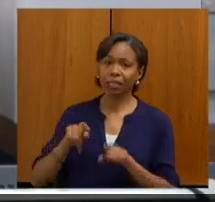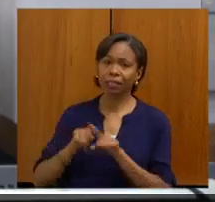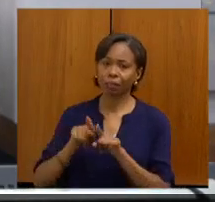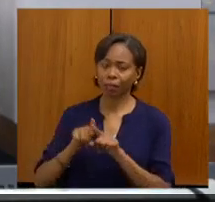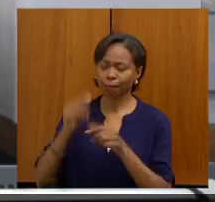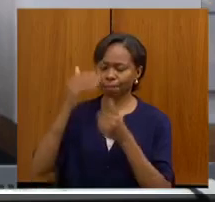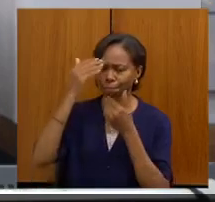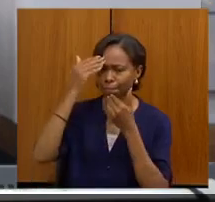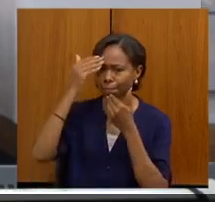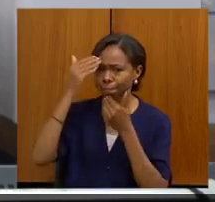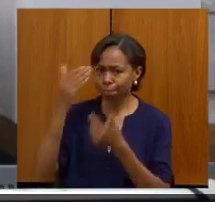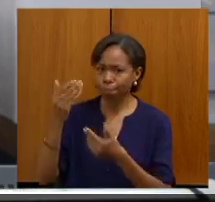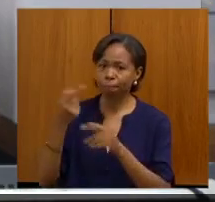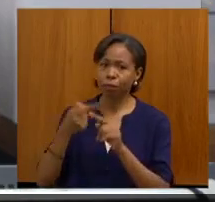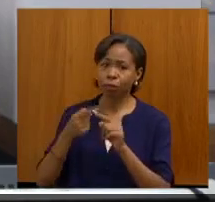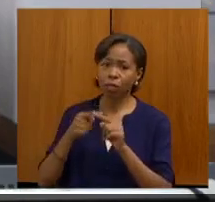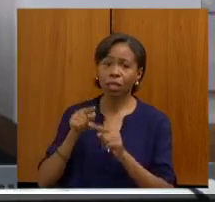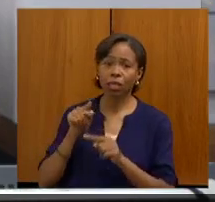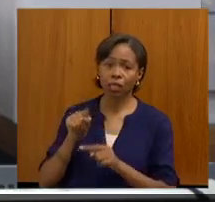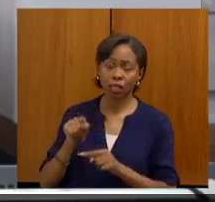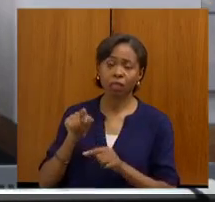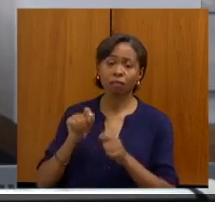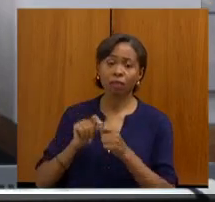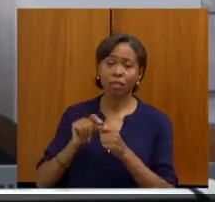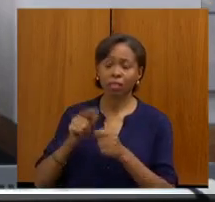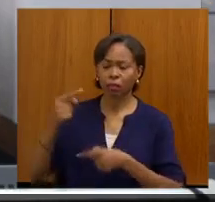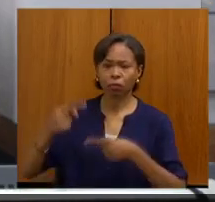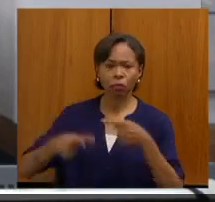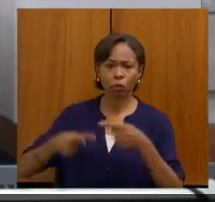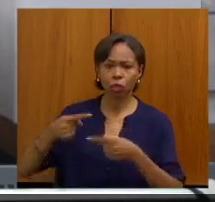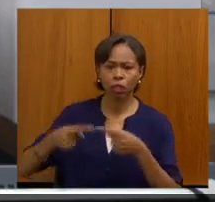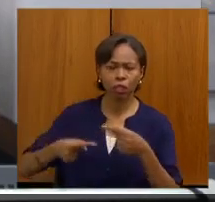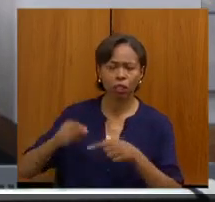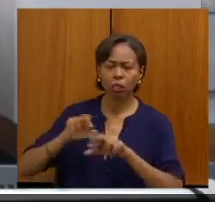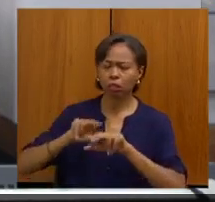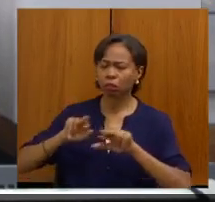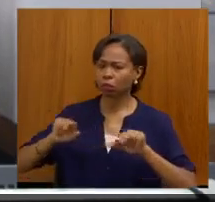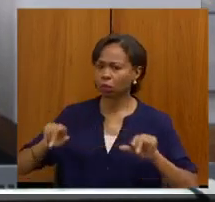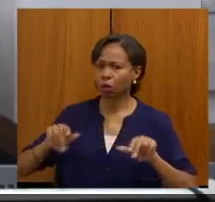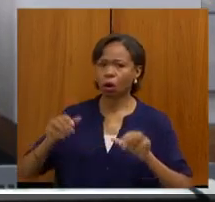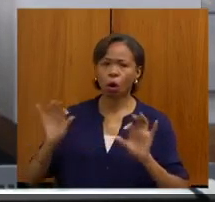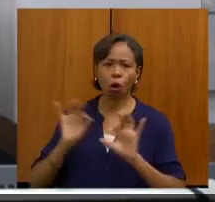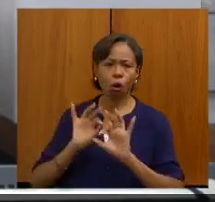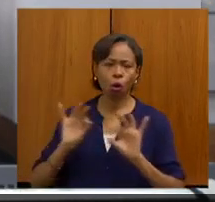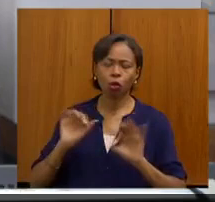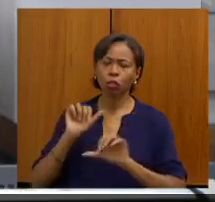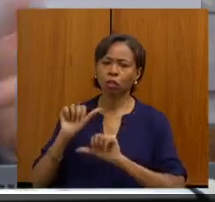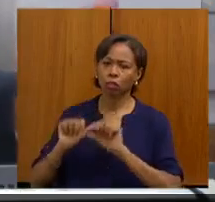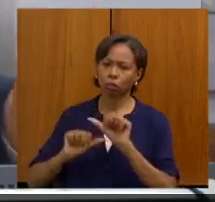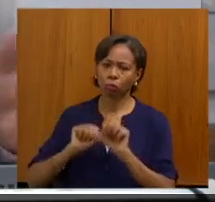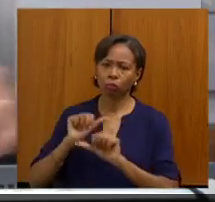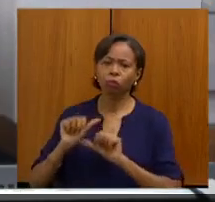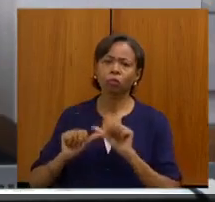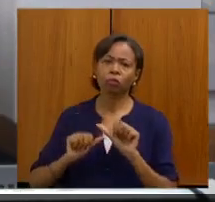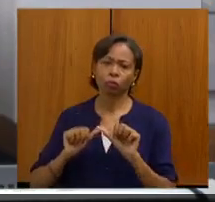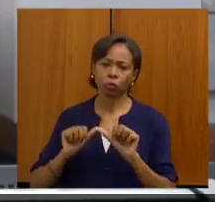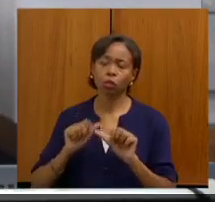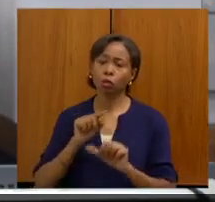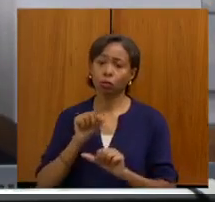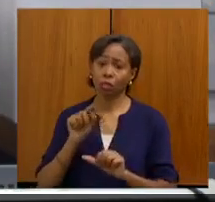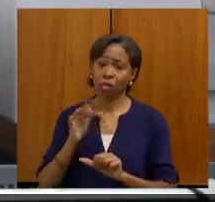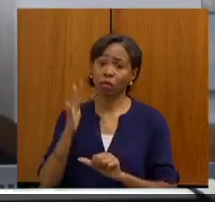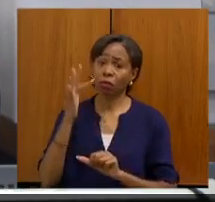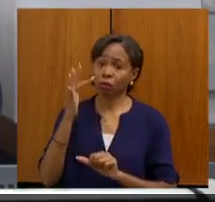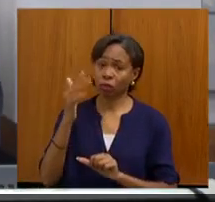o COSEMES, porque estamos fazendo grandes políticas transformadoras e certamente os senhores aqui irão ver